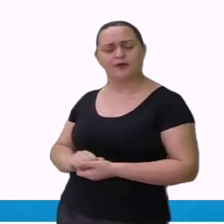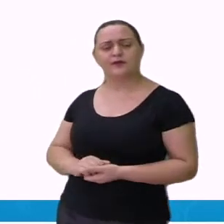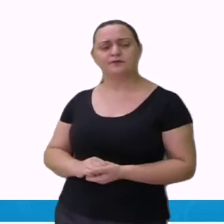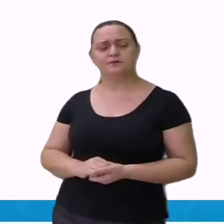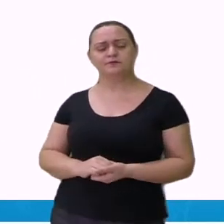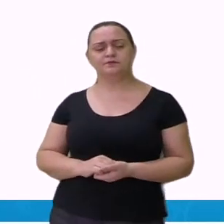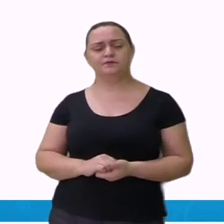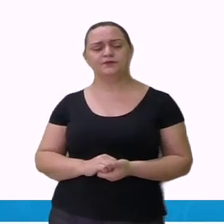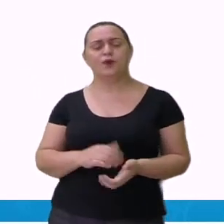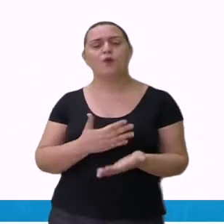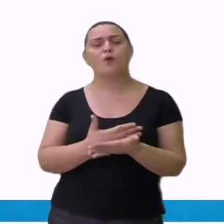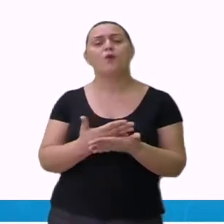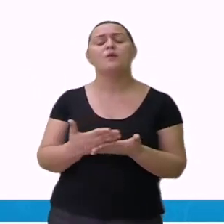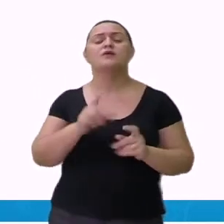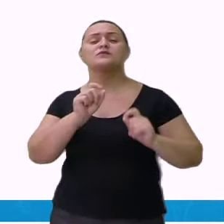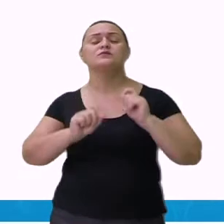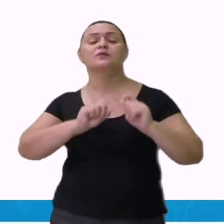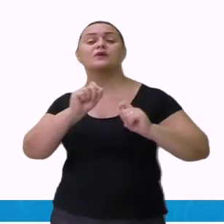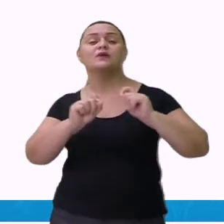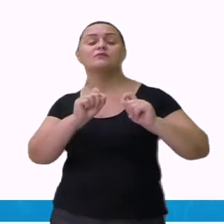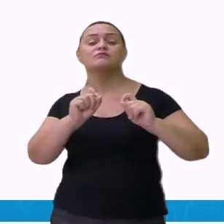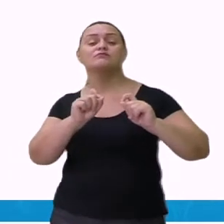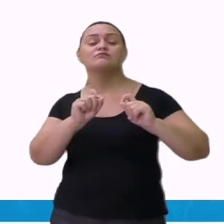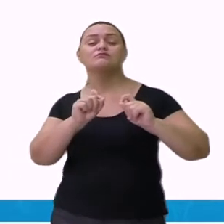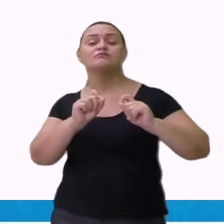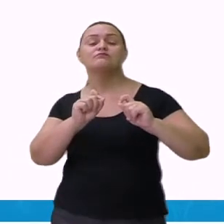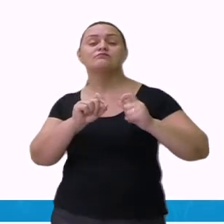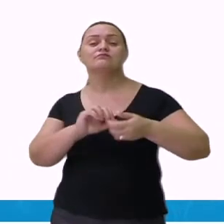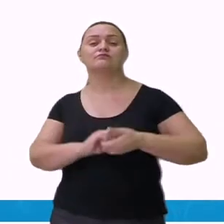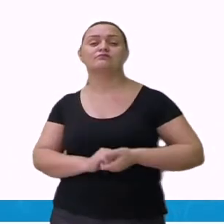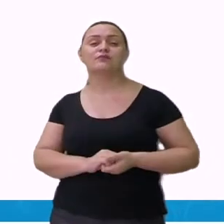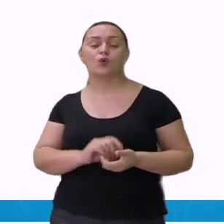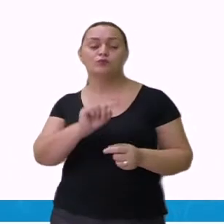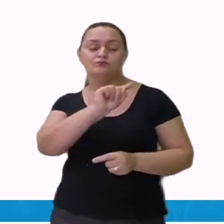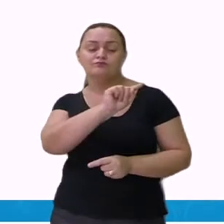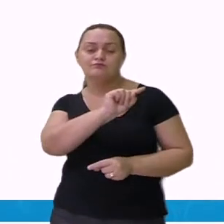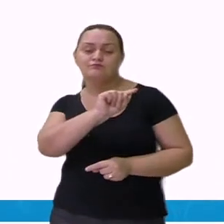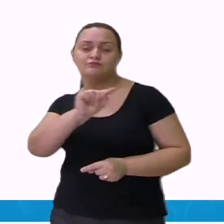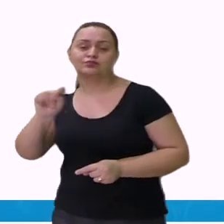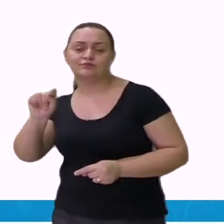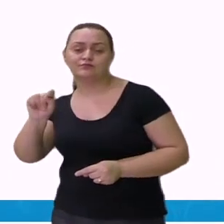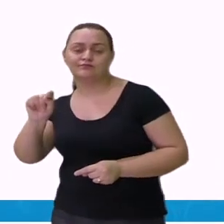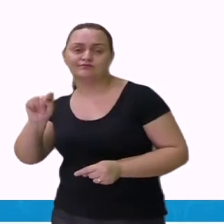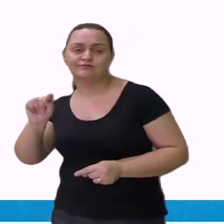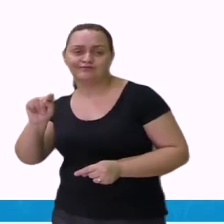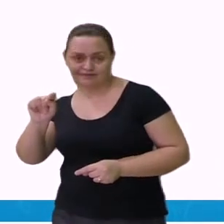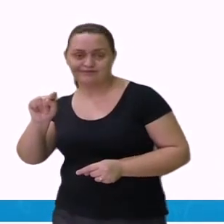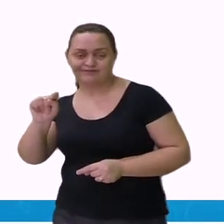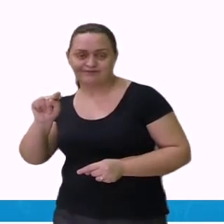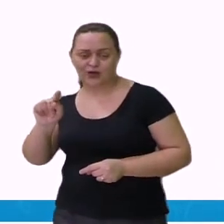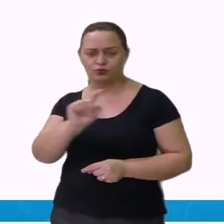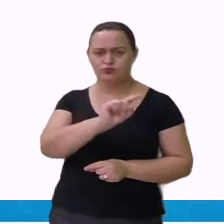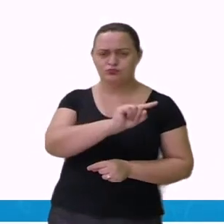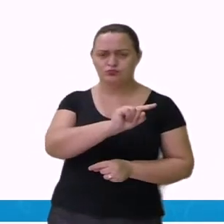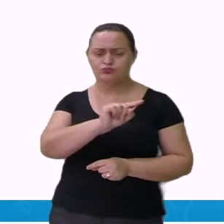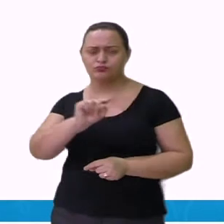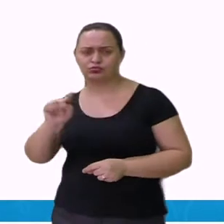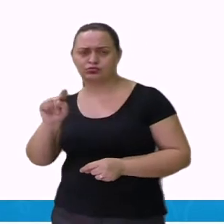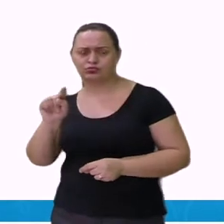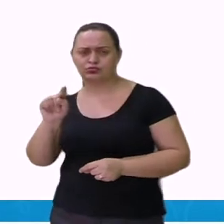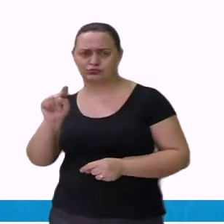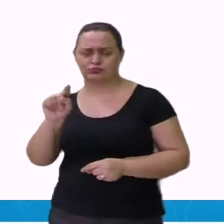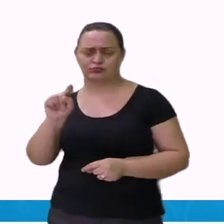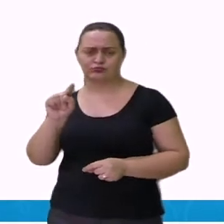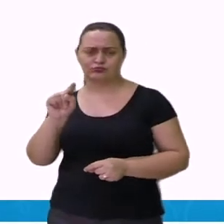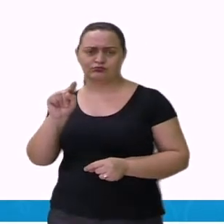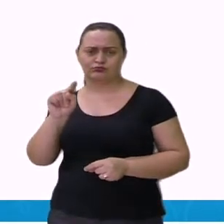que começa com o quê? Com um travessão. E com o que que termina esse